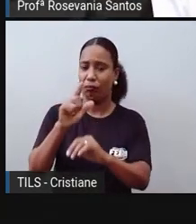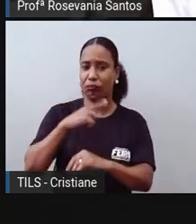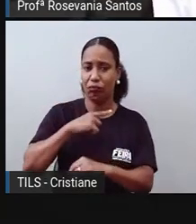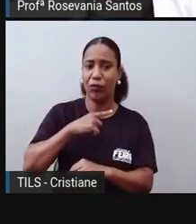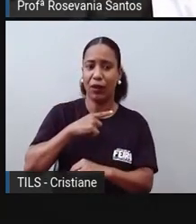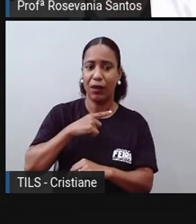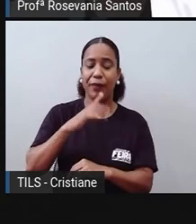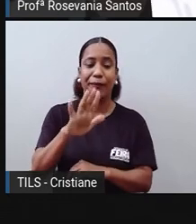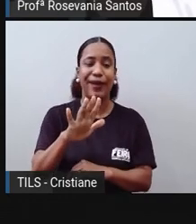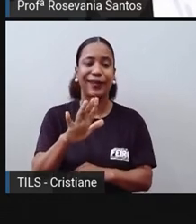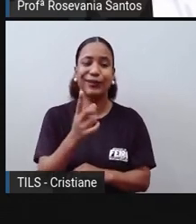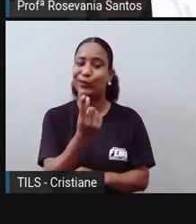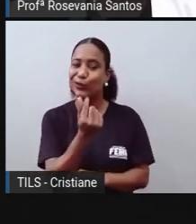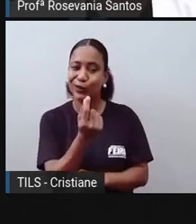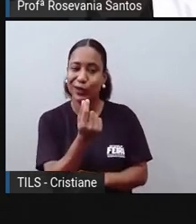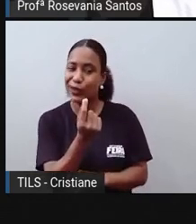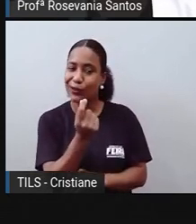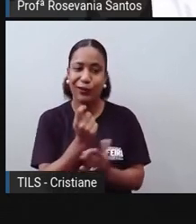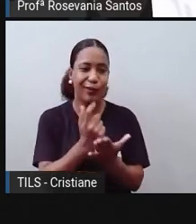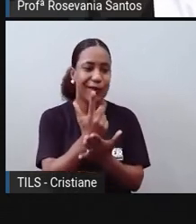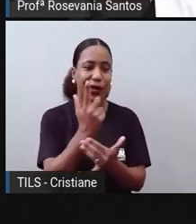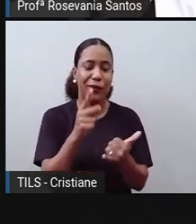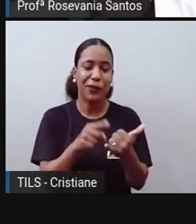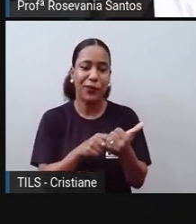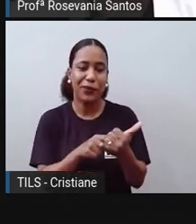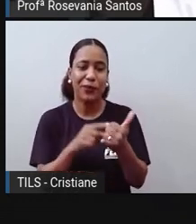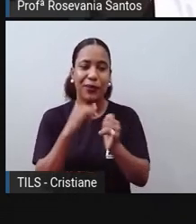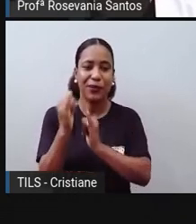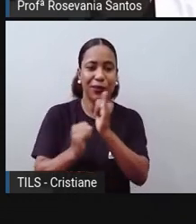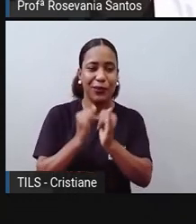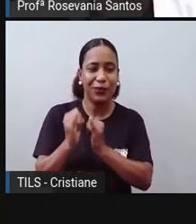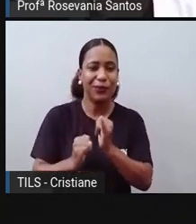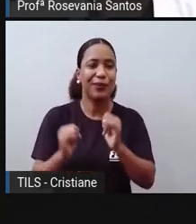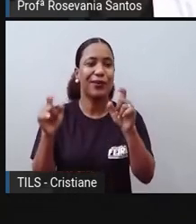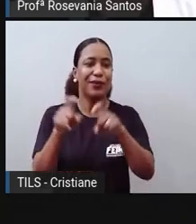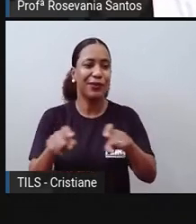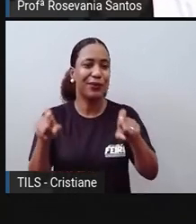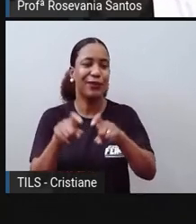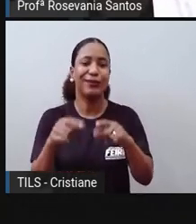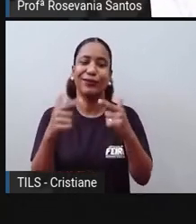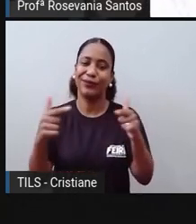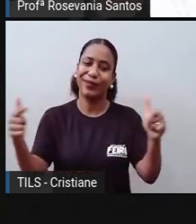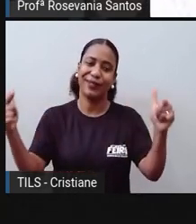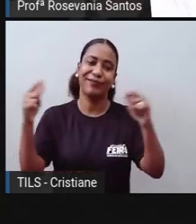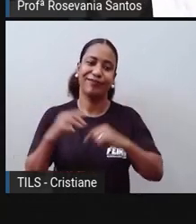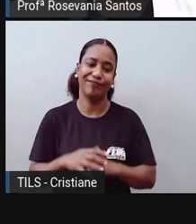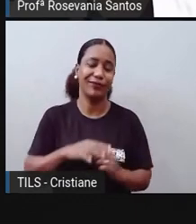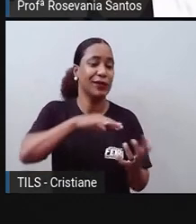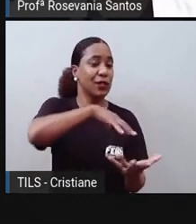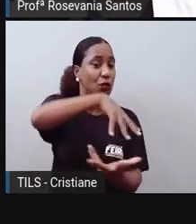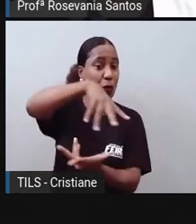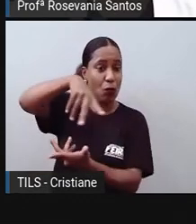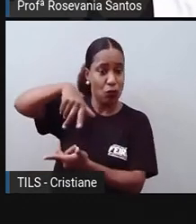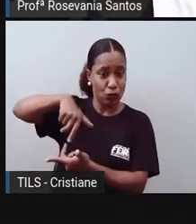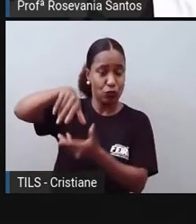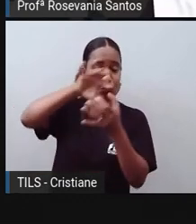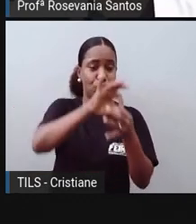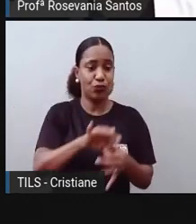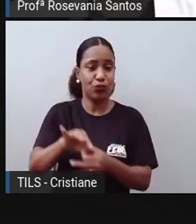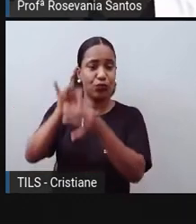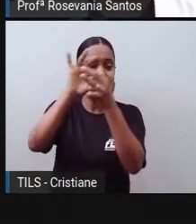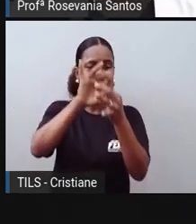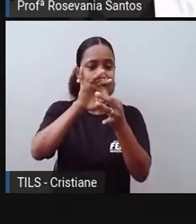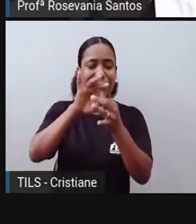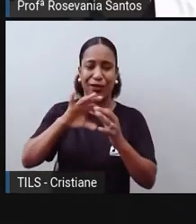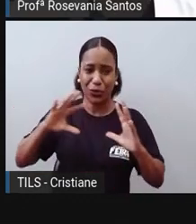permitem. Embora ela esteja envolvida nesse mundo globalizado, infelizmente, a globalização não é para todos e